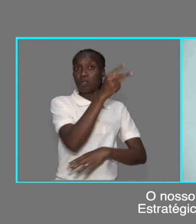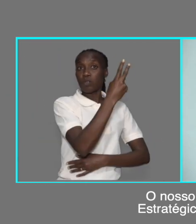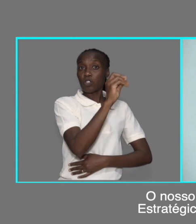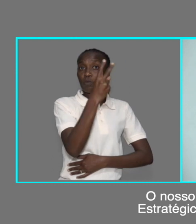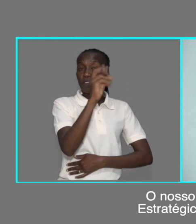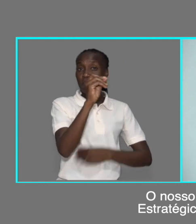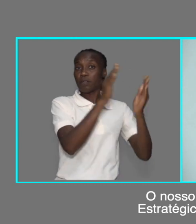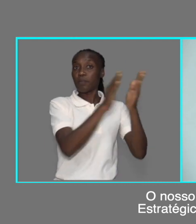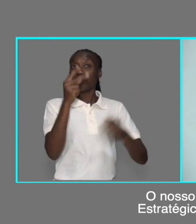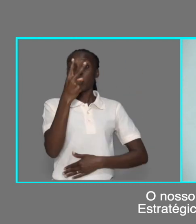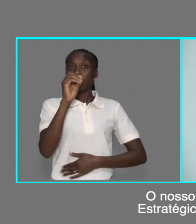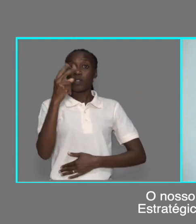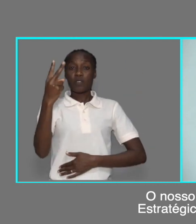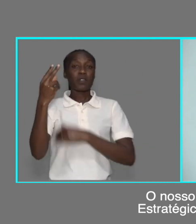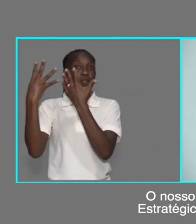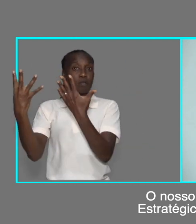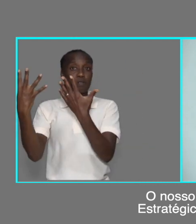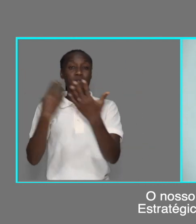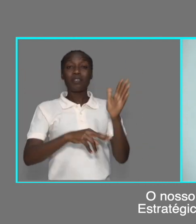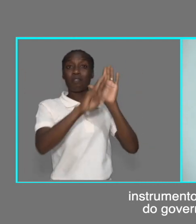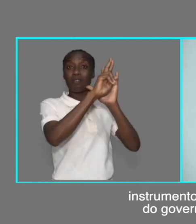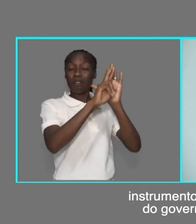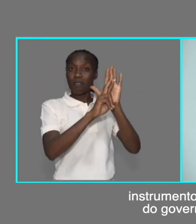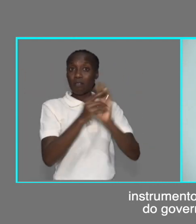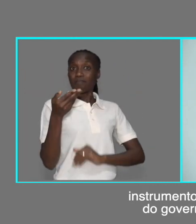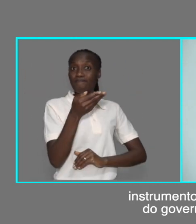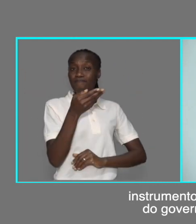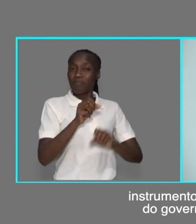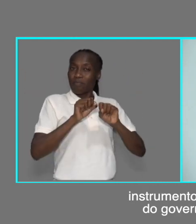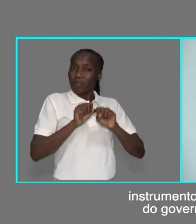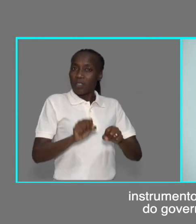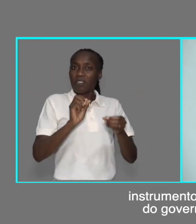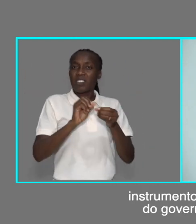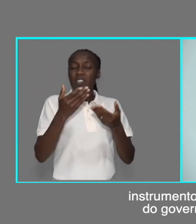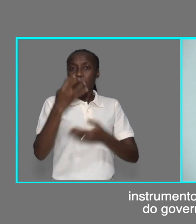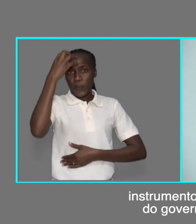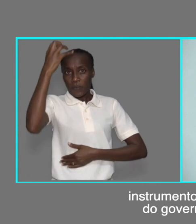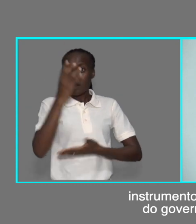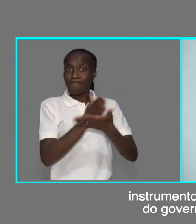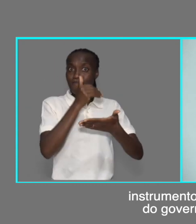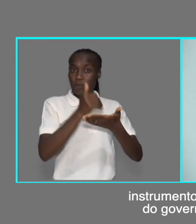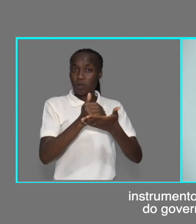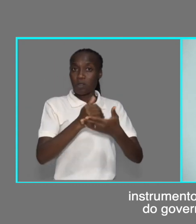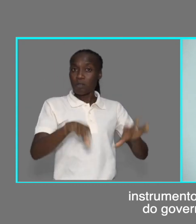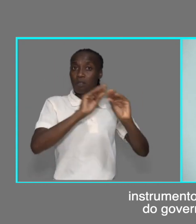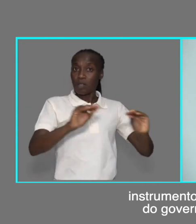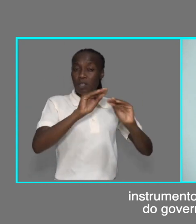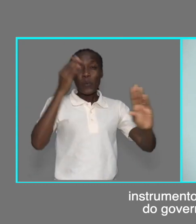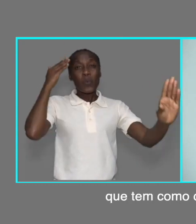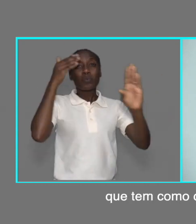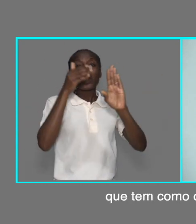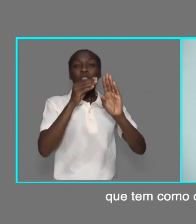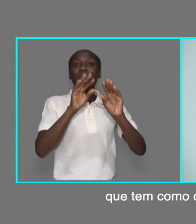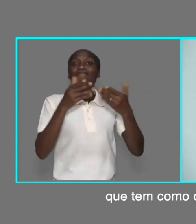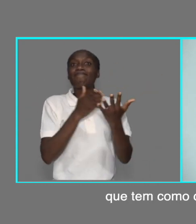2020-2029, instrumento que orienta as intervenções do governo no setor de educação